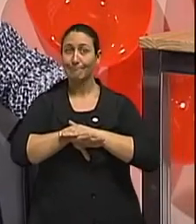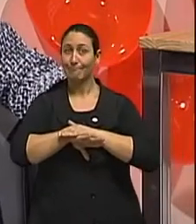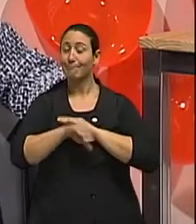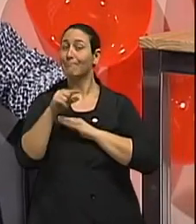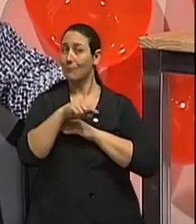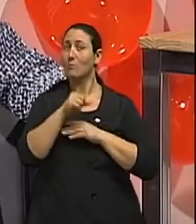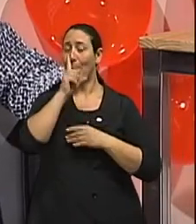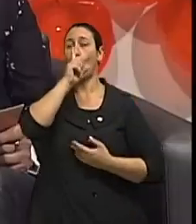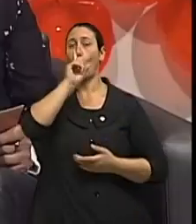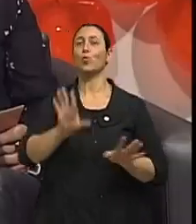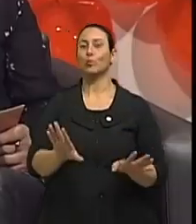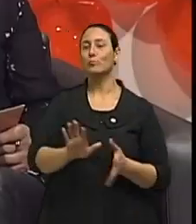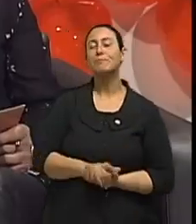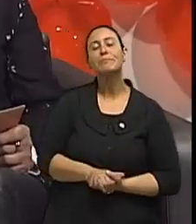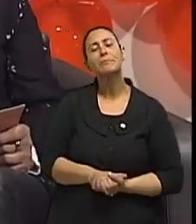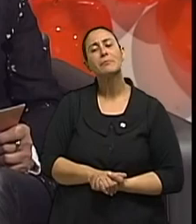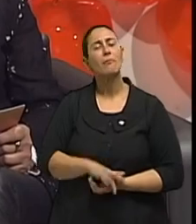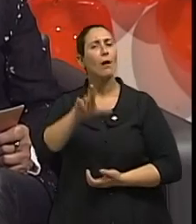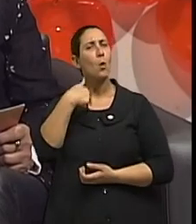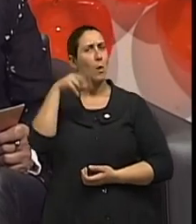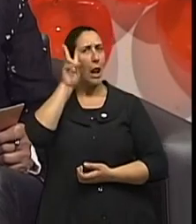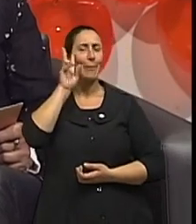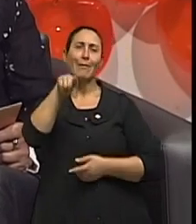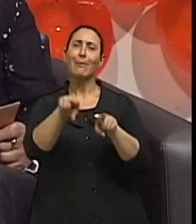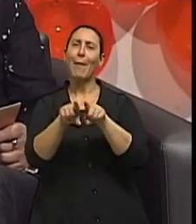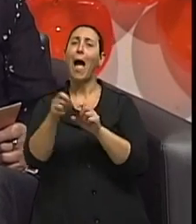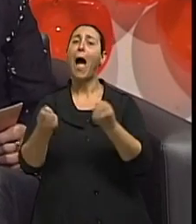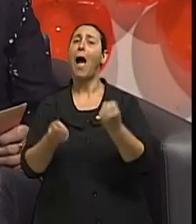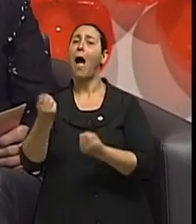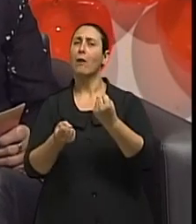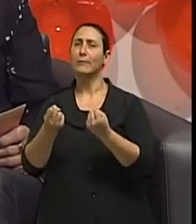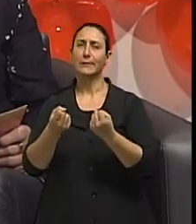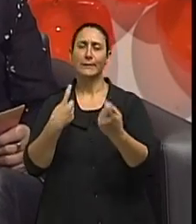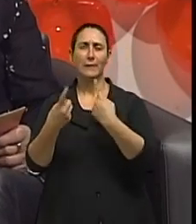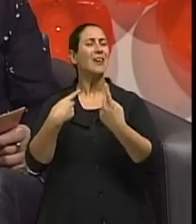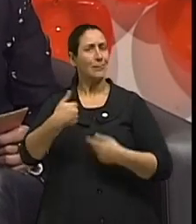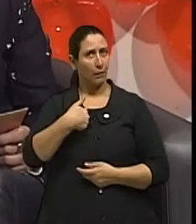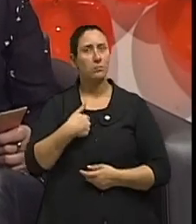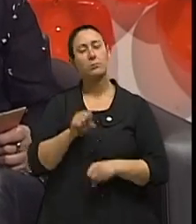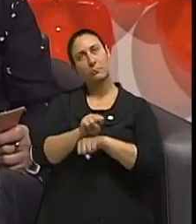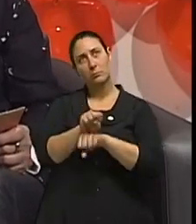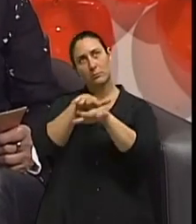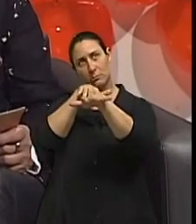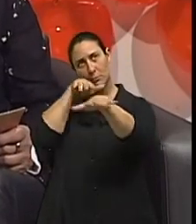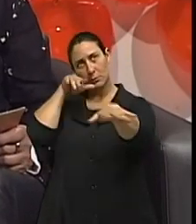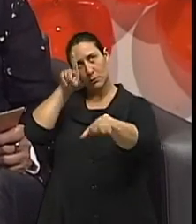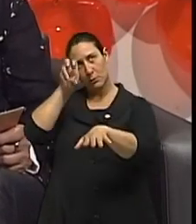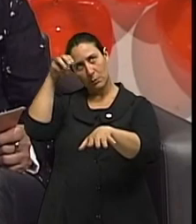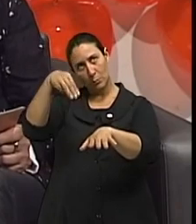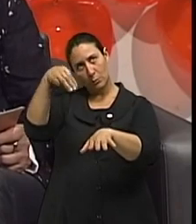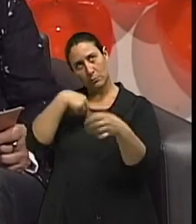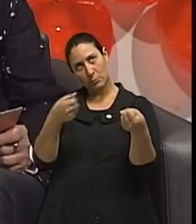prejudicial para ele. Claro. Doutora, eu lembro do trânsito, até porque hoje foi um dia que eu também tive que esperar no trânsito 15 minutos